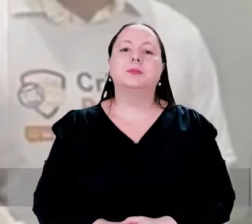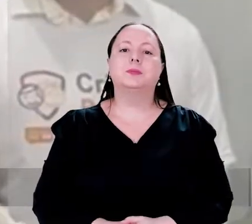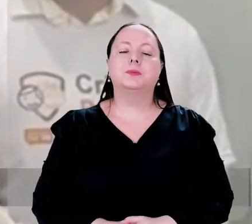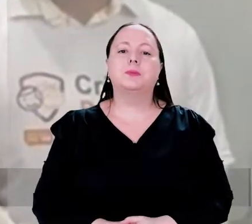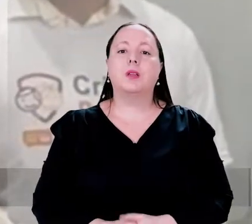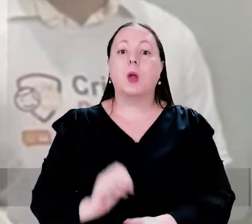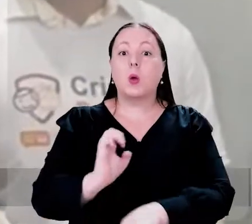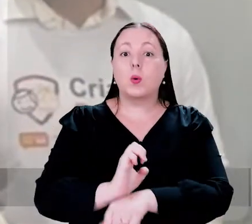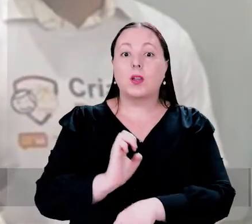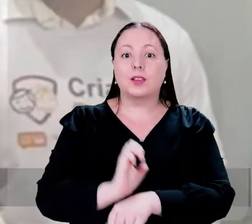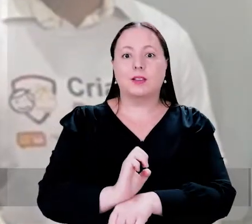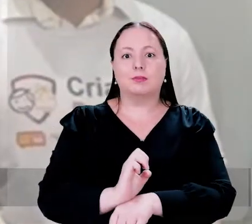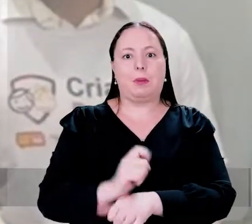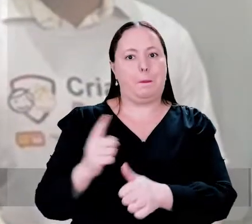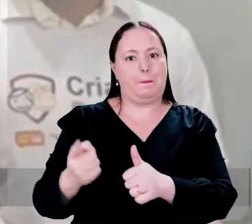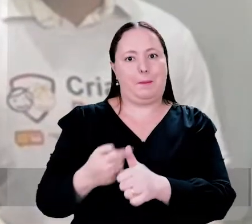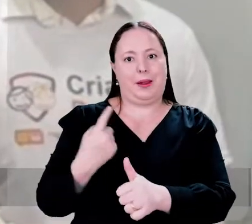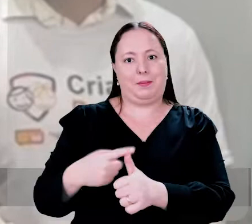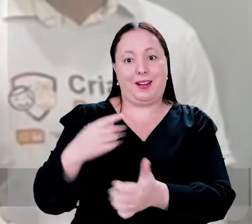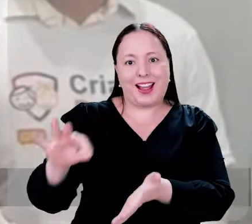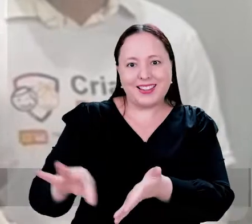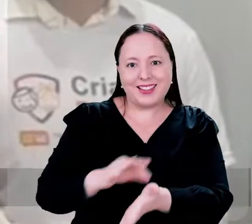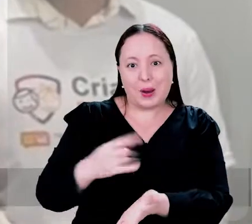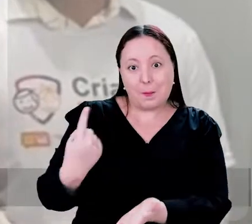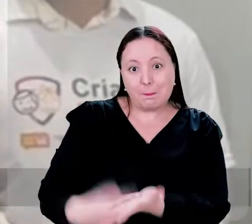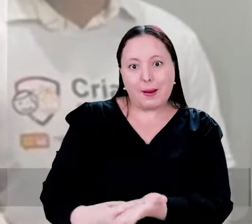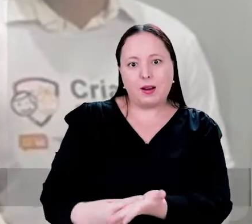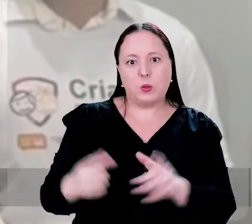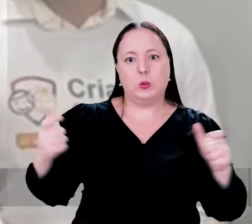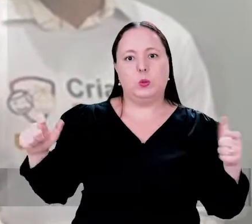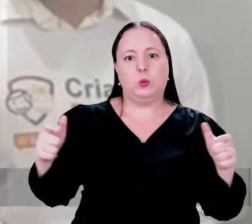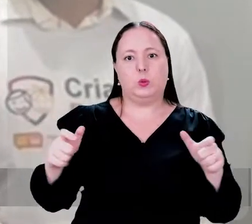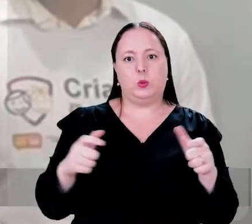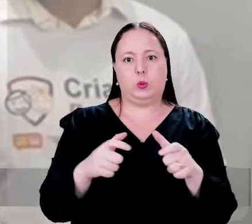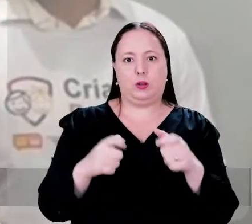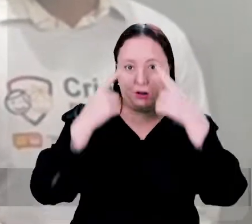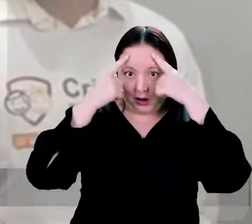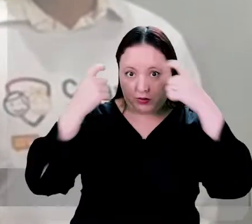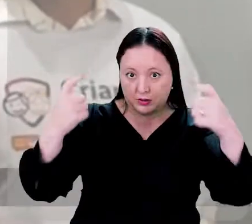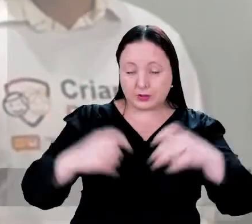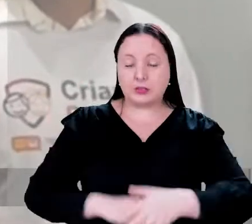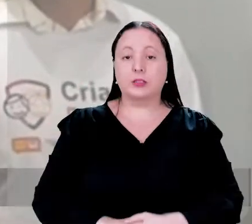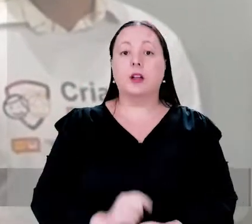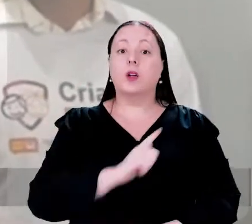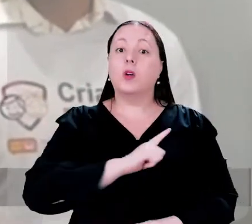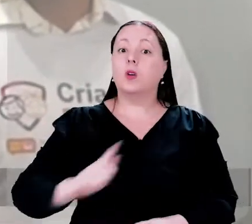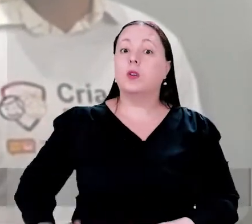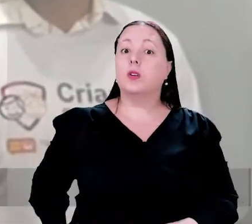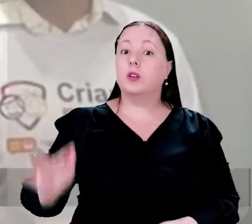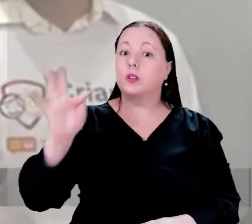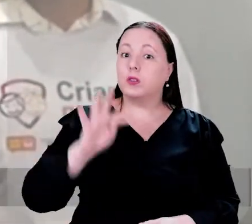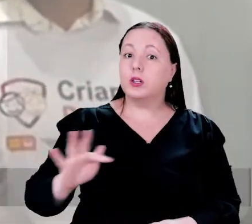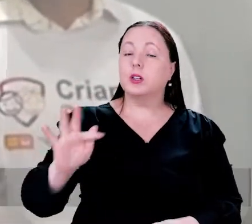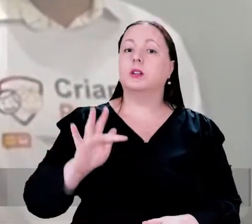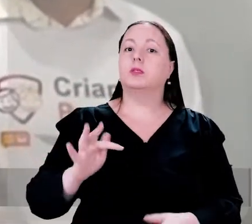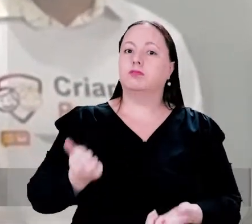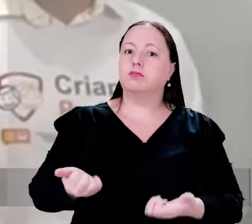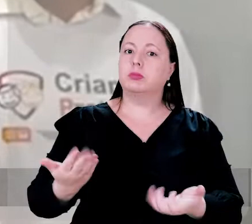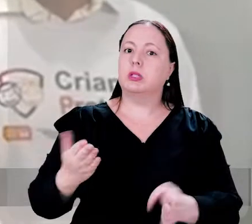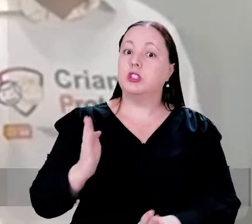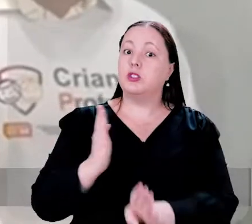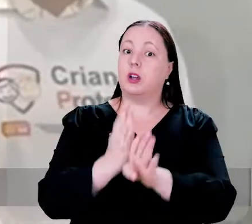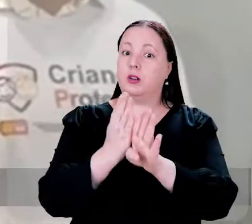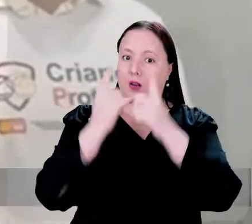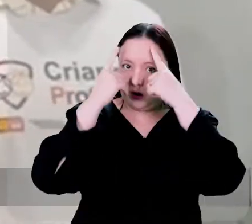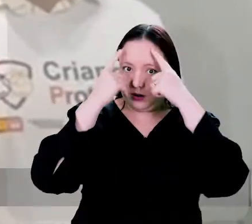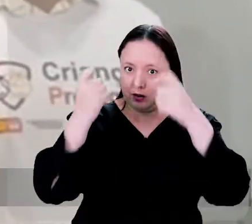O Estado da Amazônia sai na frente com a assinatura desse pacto pela redução da violência letal. O governo federal oferece um diagnóstico da